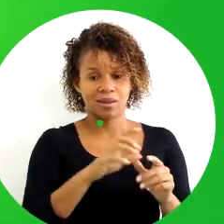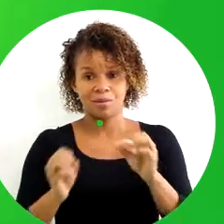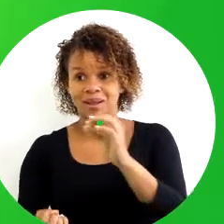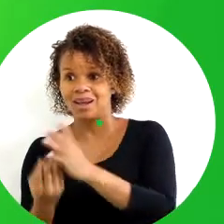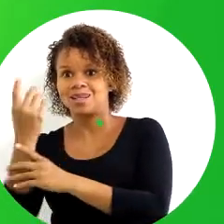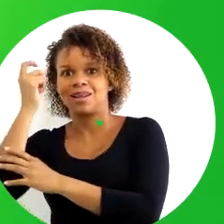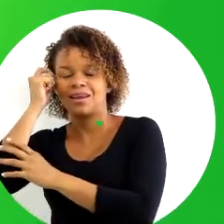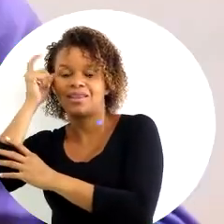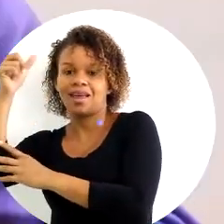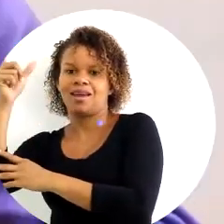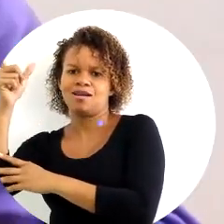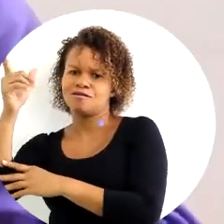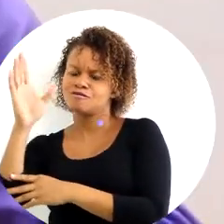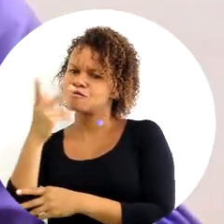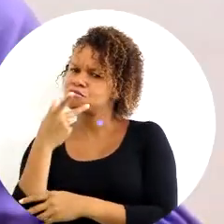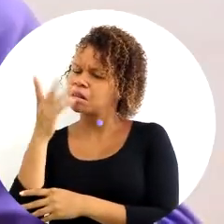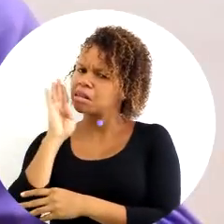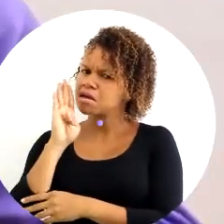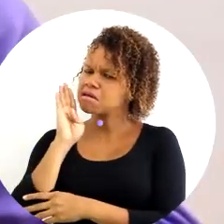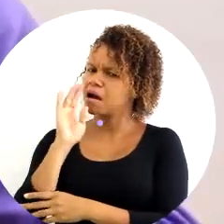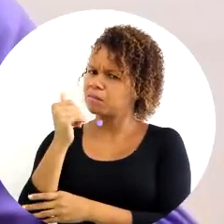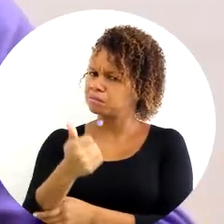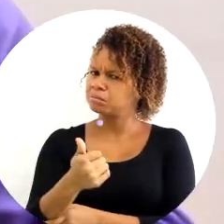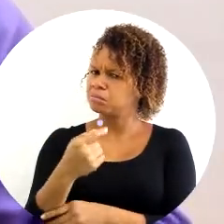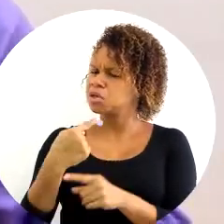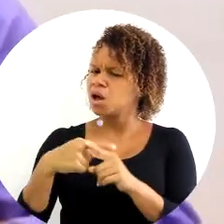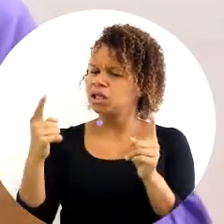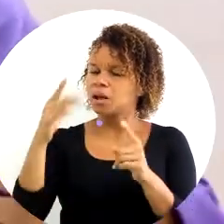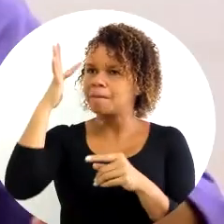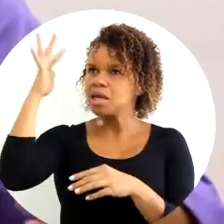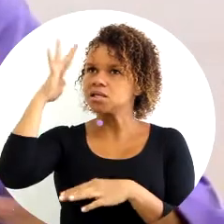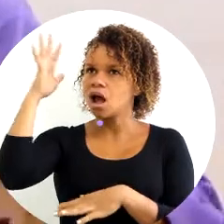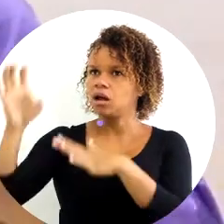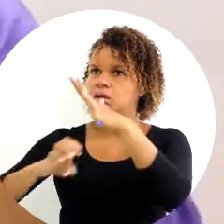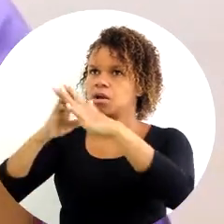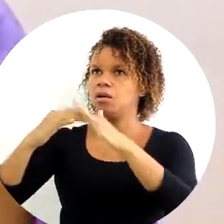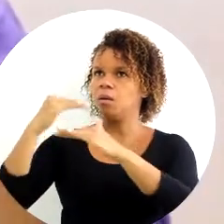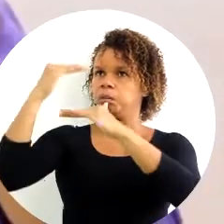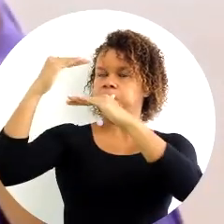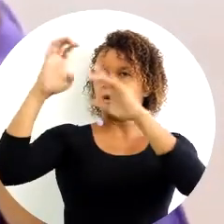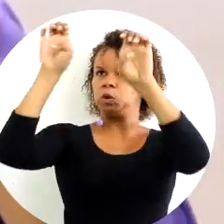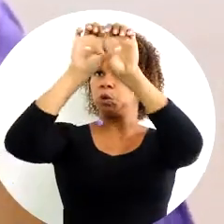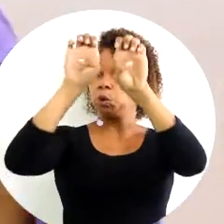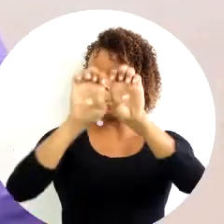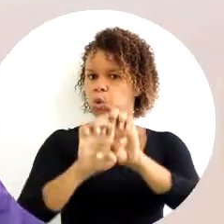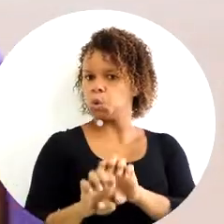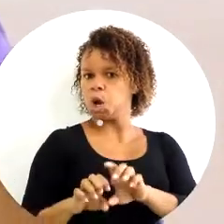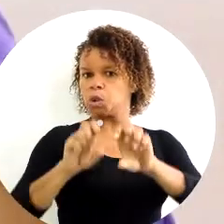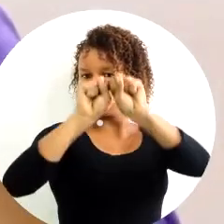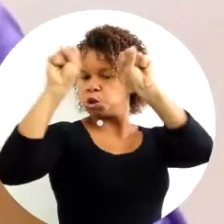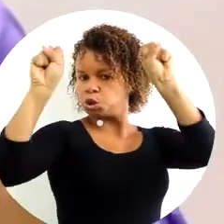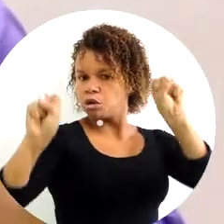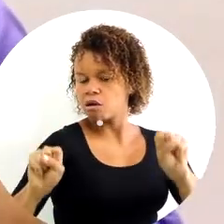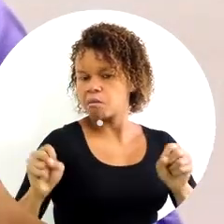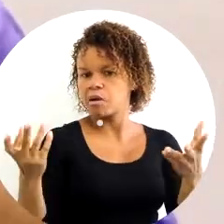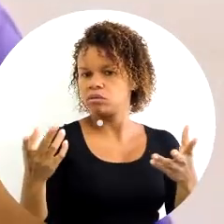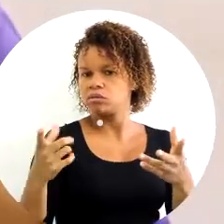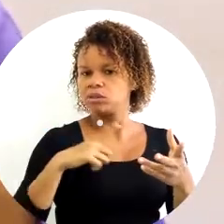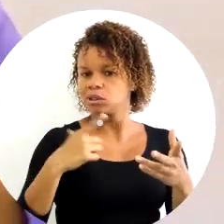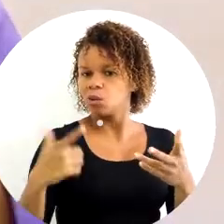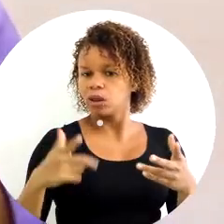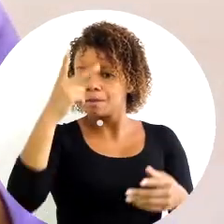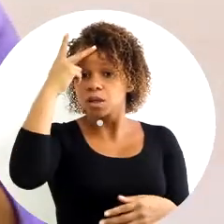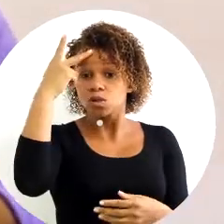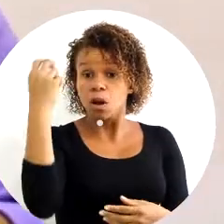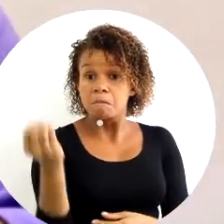ideias. Vejam como é bacana isso, porque não adianta pensar nas grandes empresas, com sua estrutura, com seus sistemas, se não